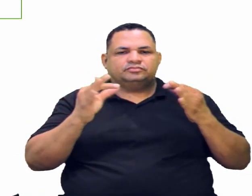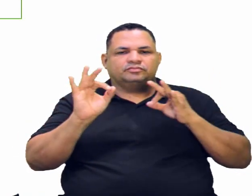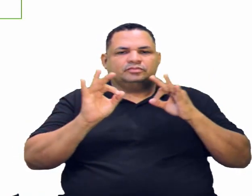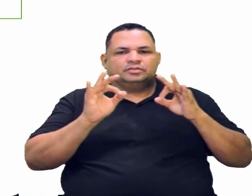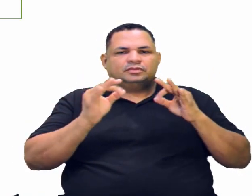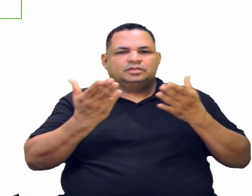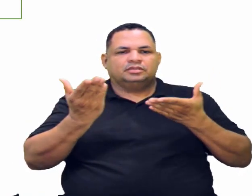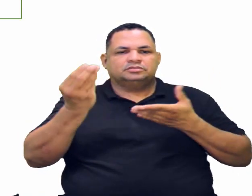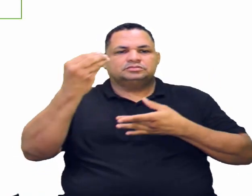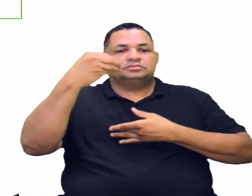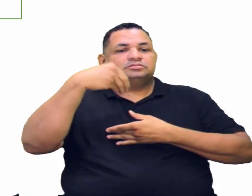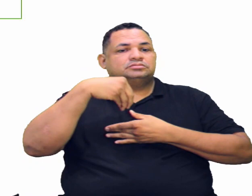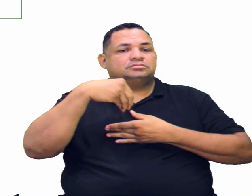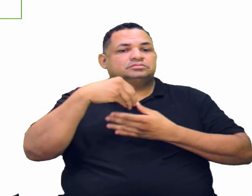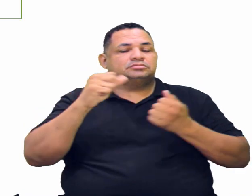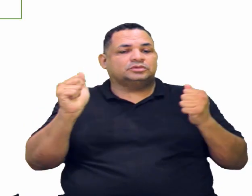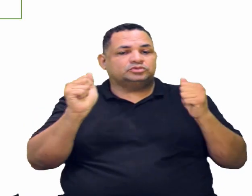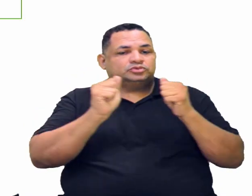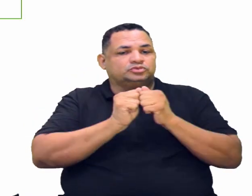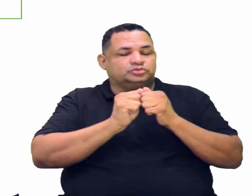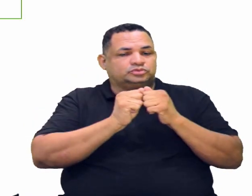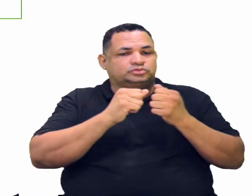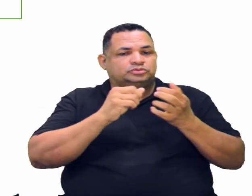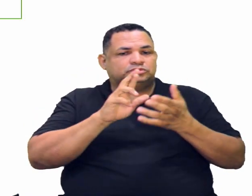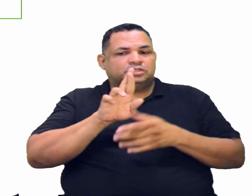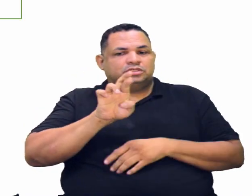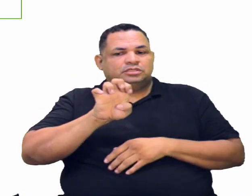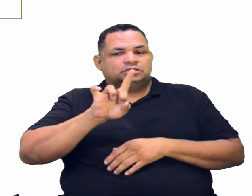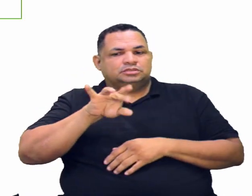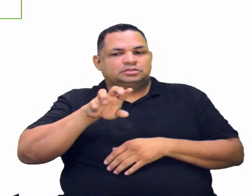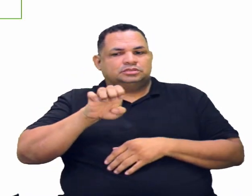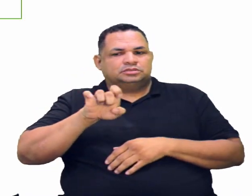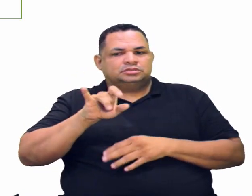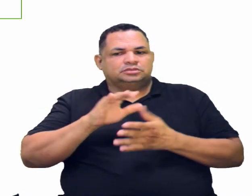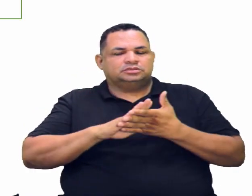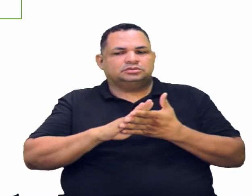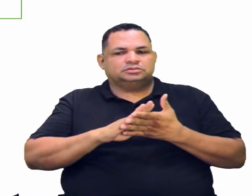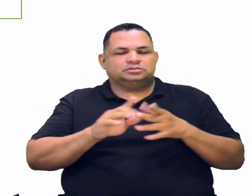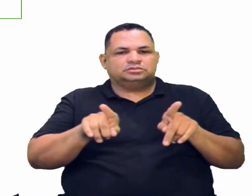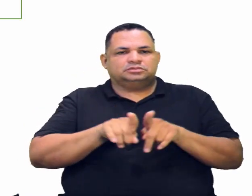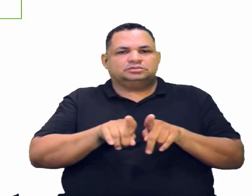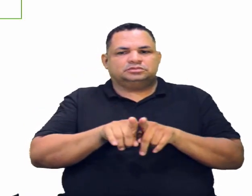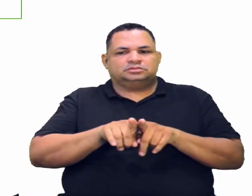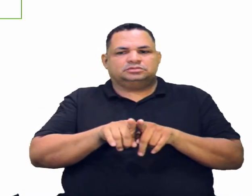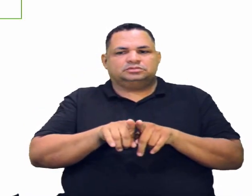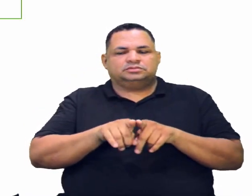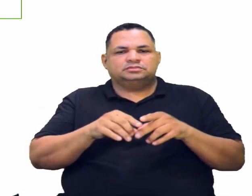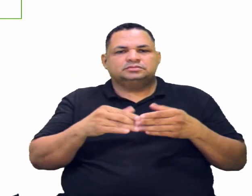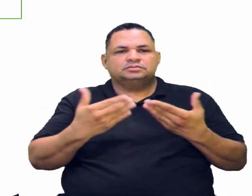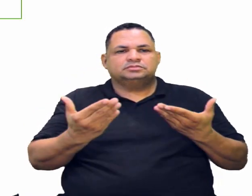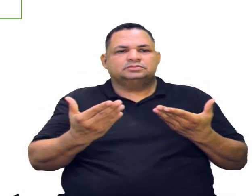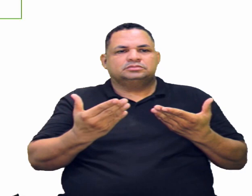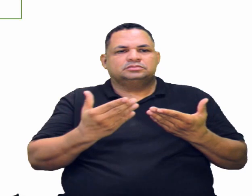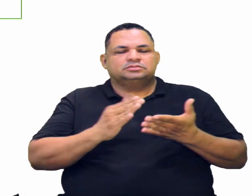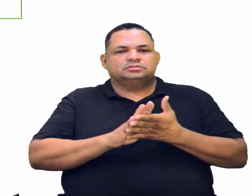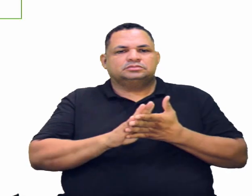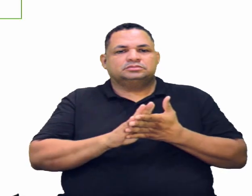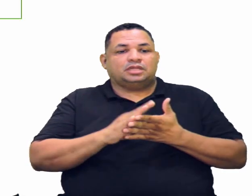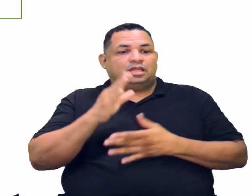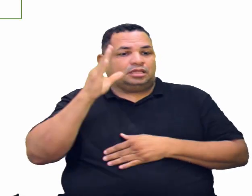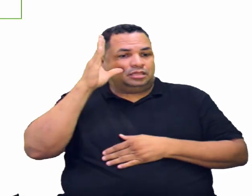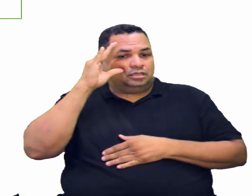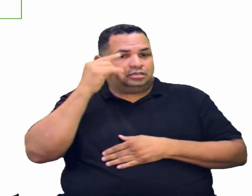parte dos reagentes, né? Que aí a gente viu a oxidação. E nesse passo aqui da oxidação é